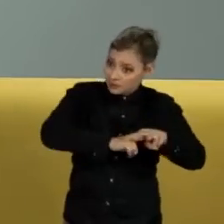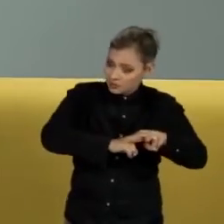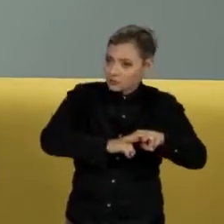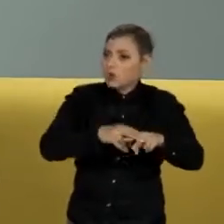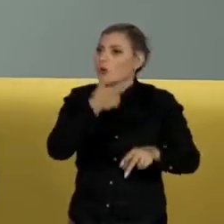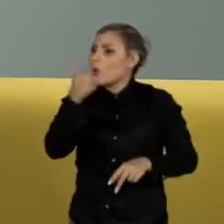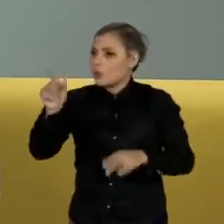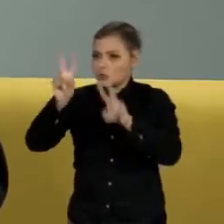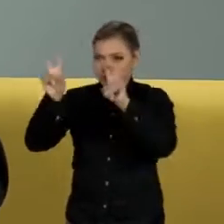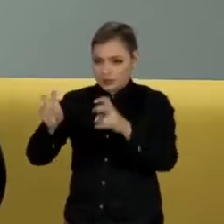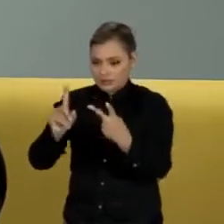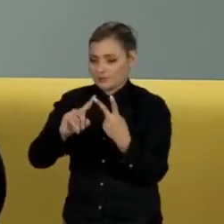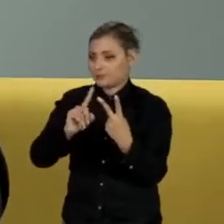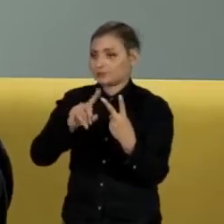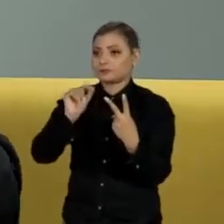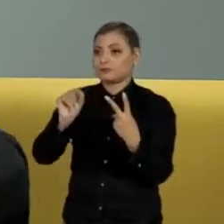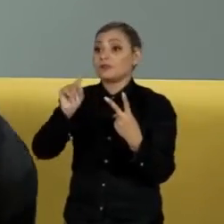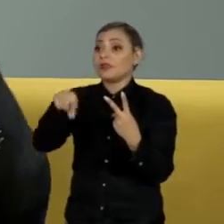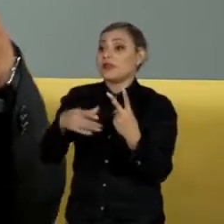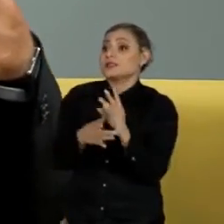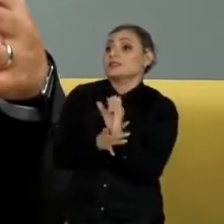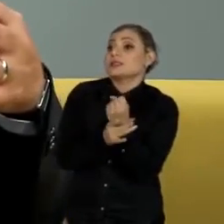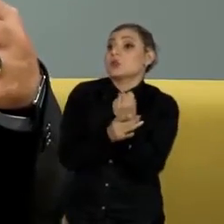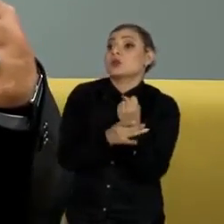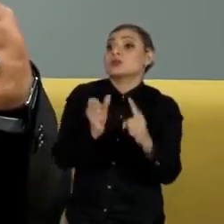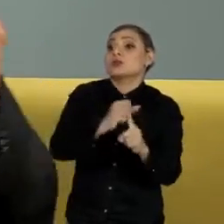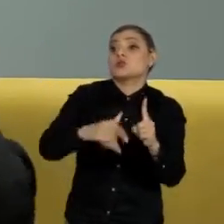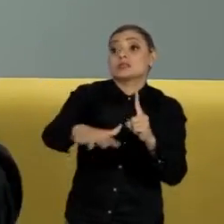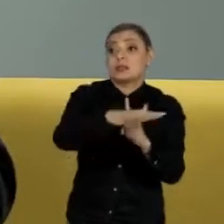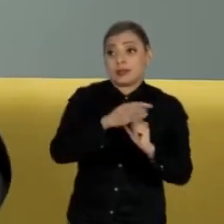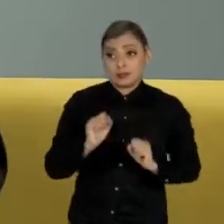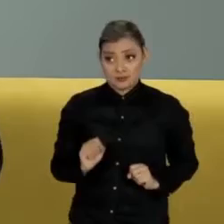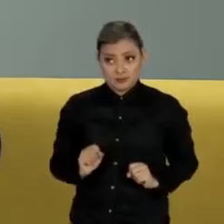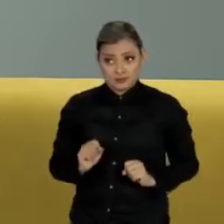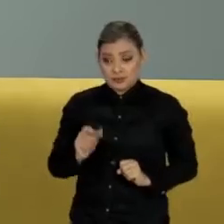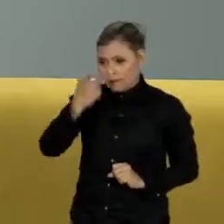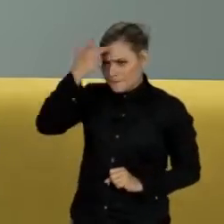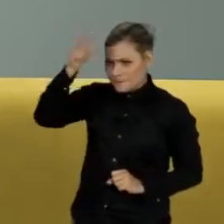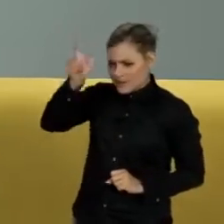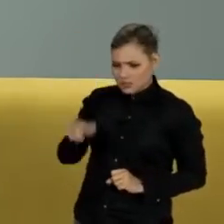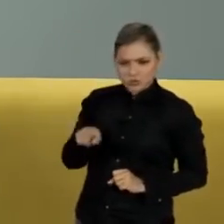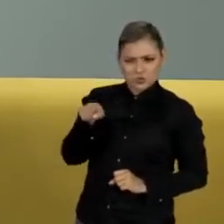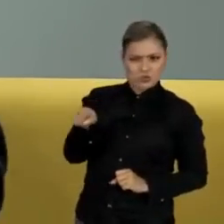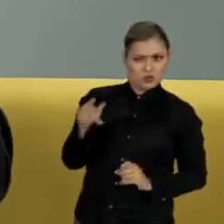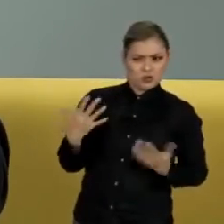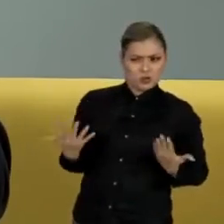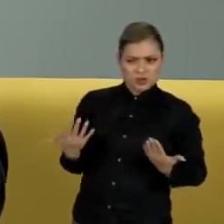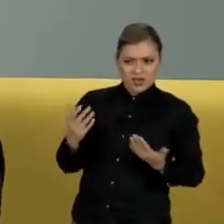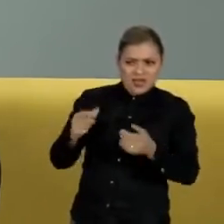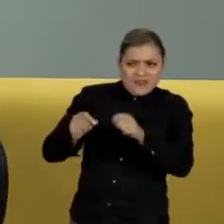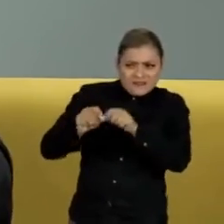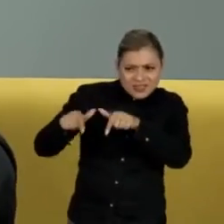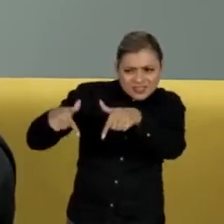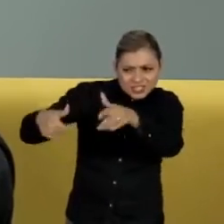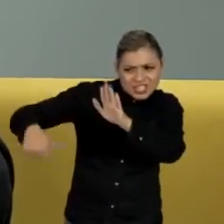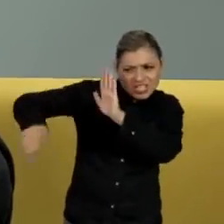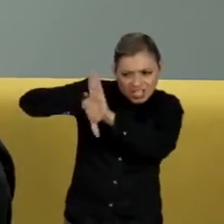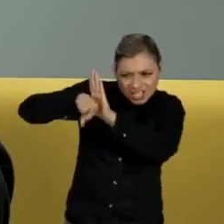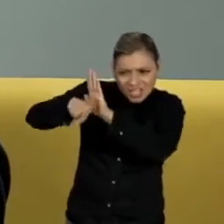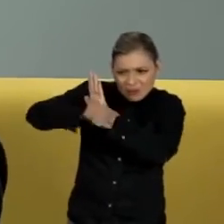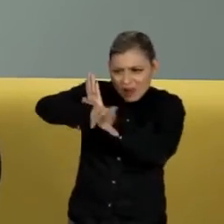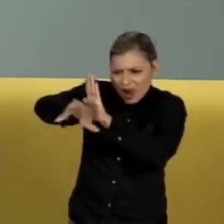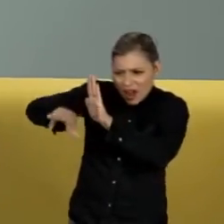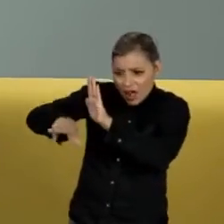chamo de medida de segurança da sociedade. Aquele fascínora que, se não for detido,